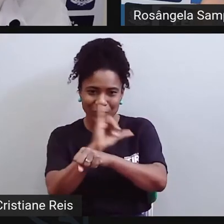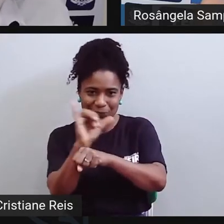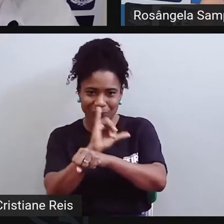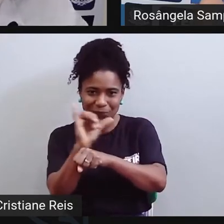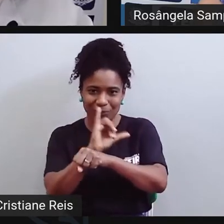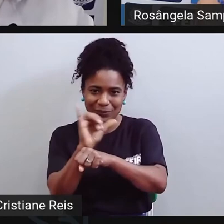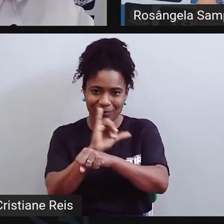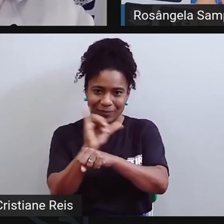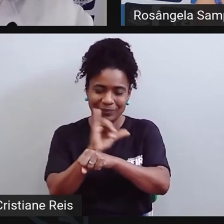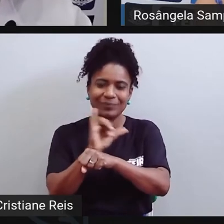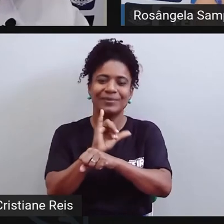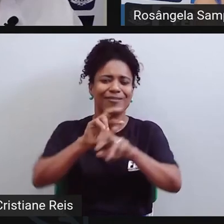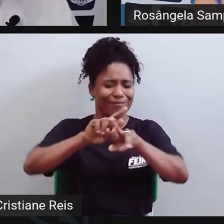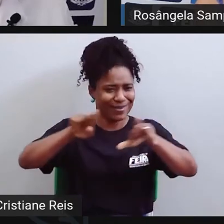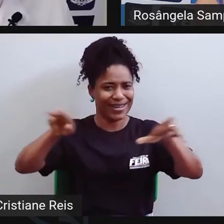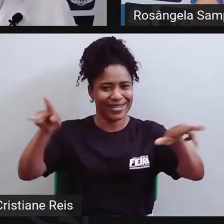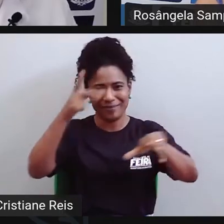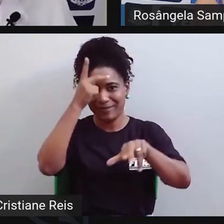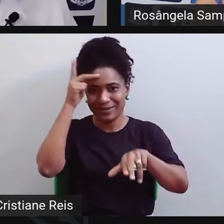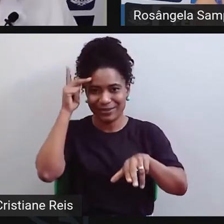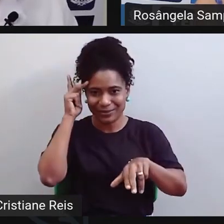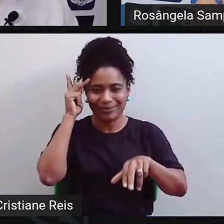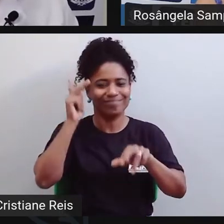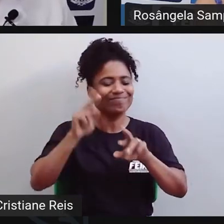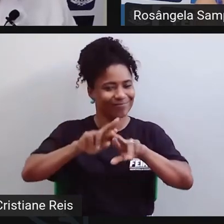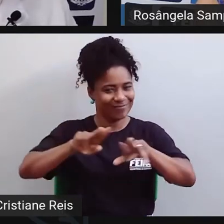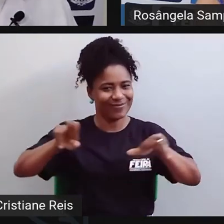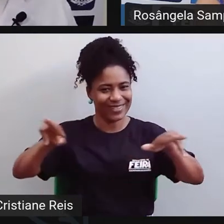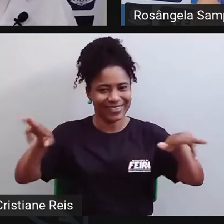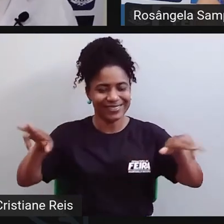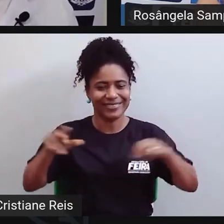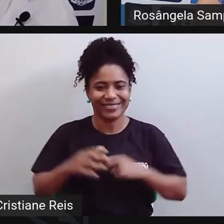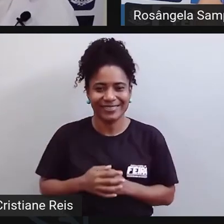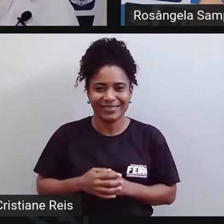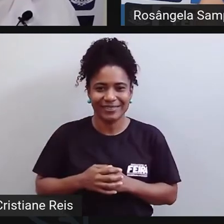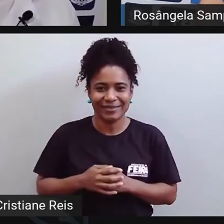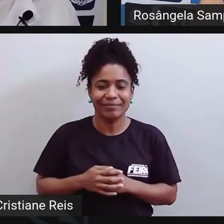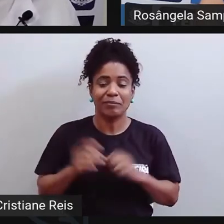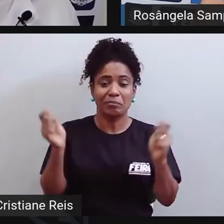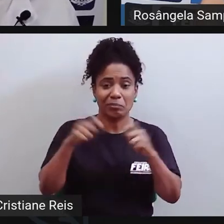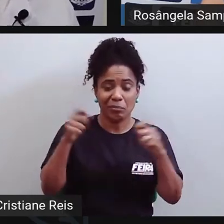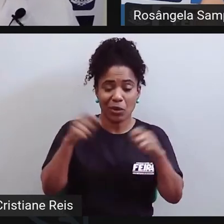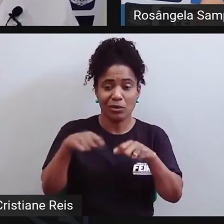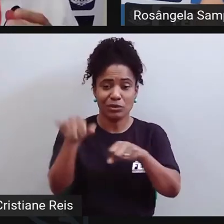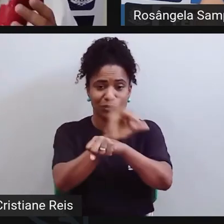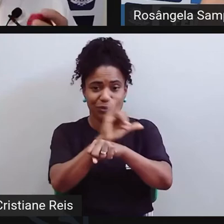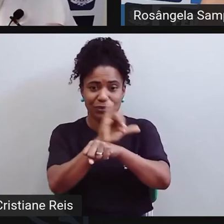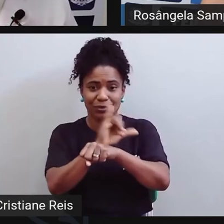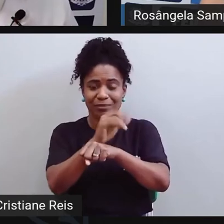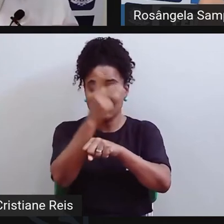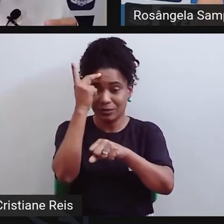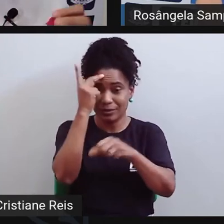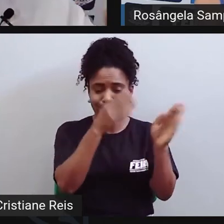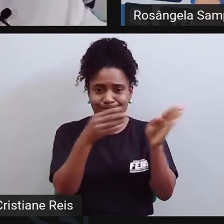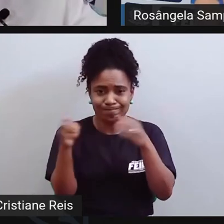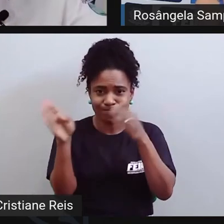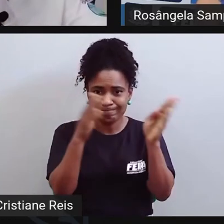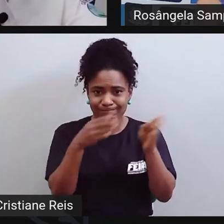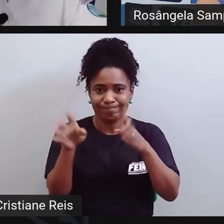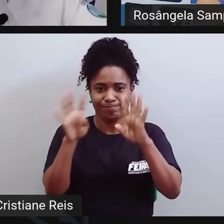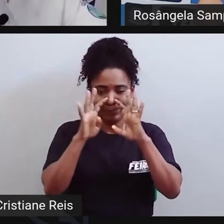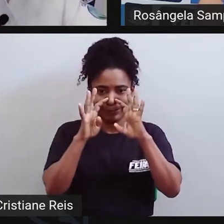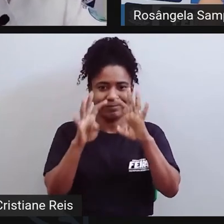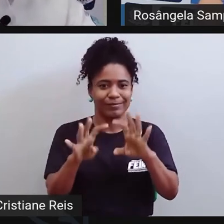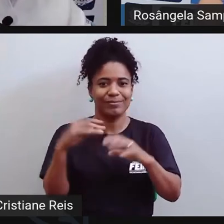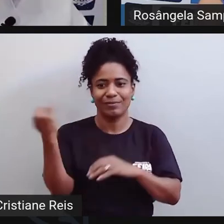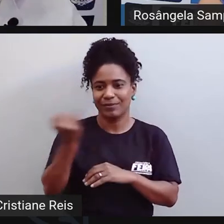várias pessoas, está na rede como tudo, né, e as pessoas podem consultar, e isso é